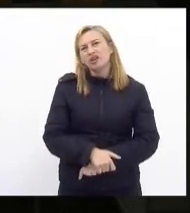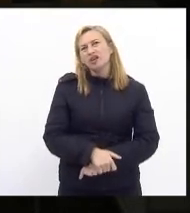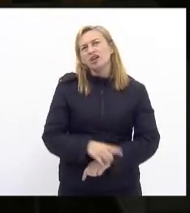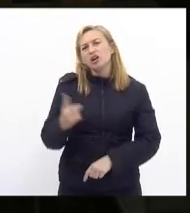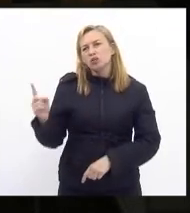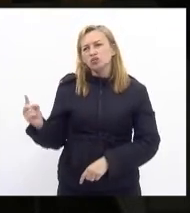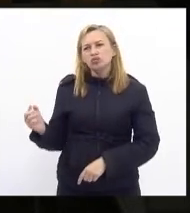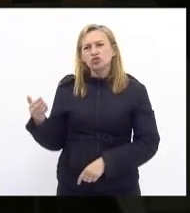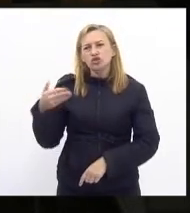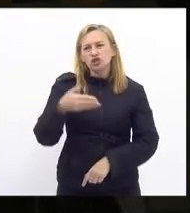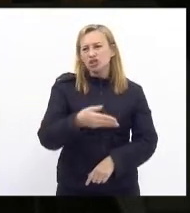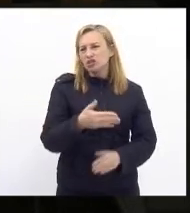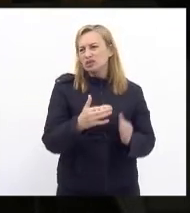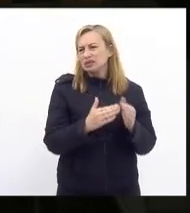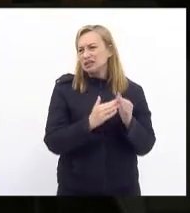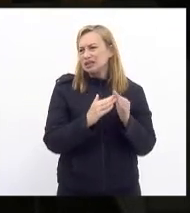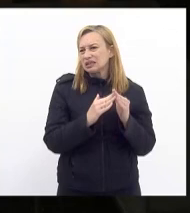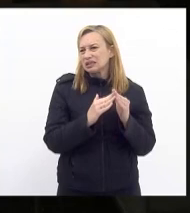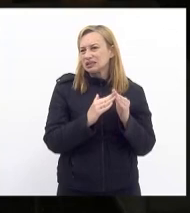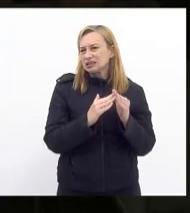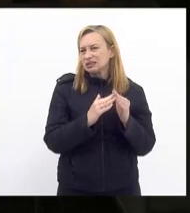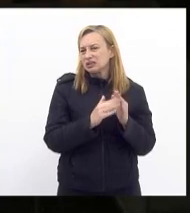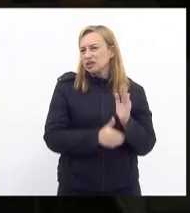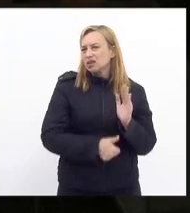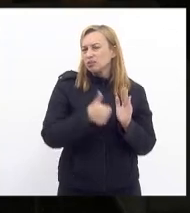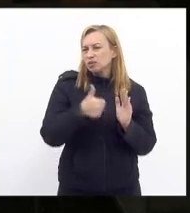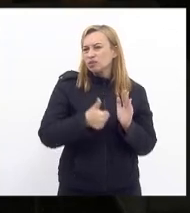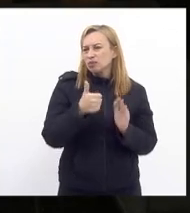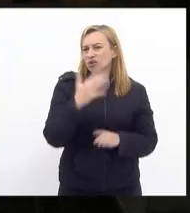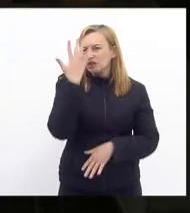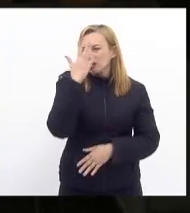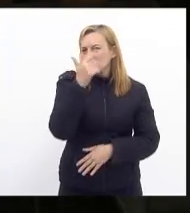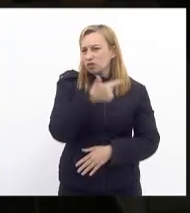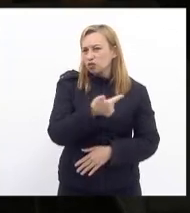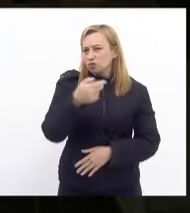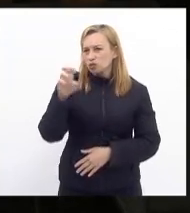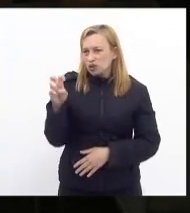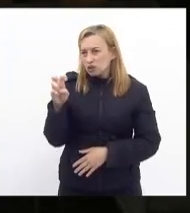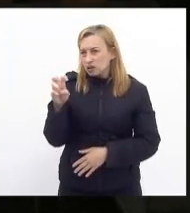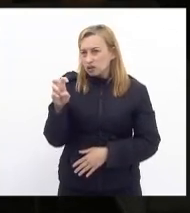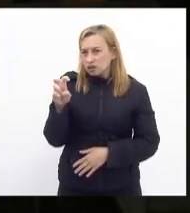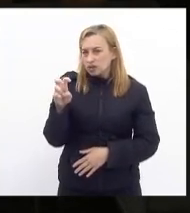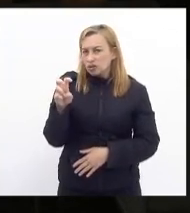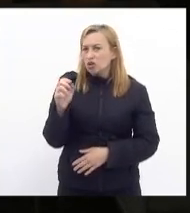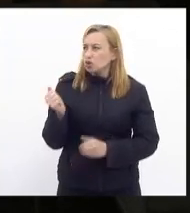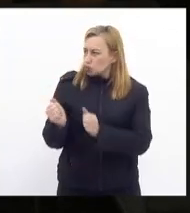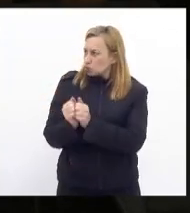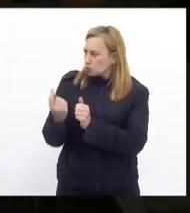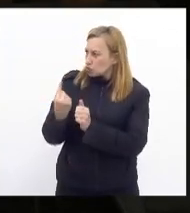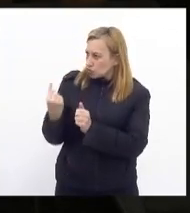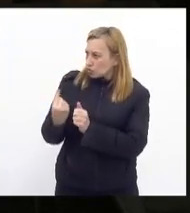para esta casa em 1º de fevereiro de 2015 aliás chegamos aqui juntos